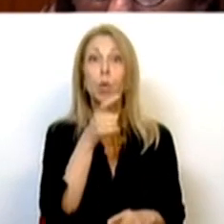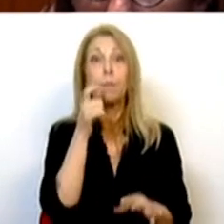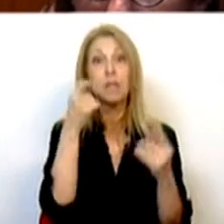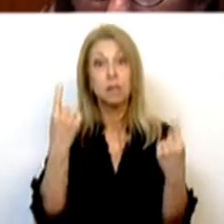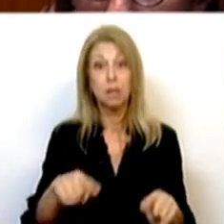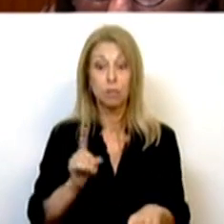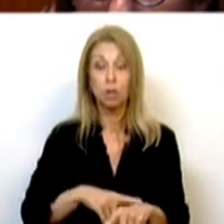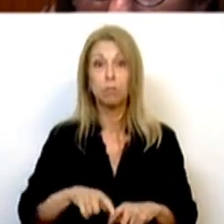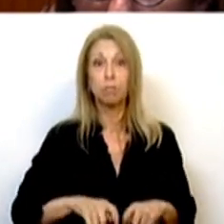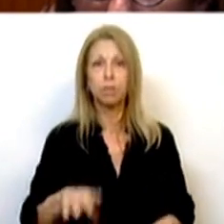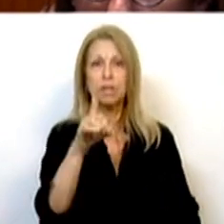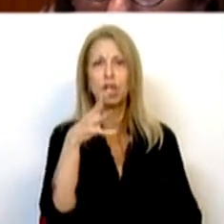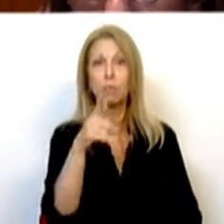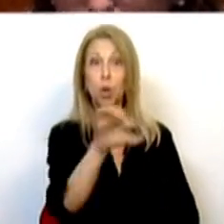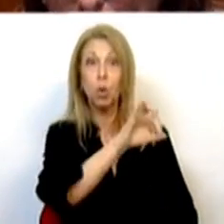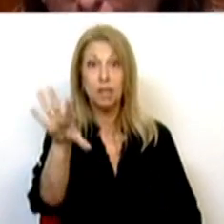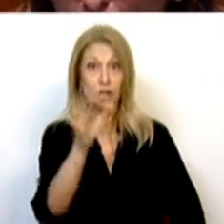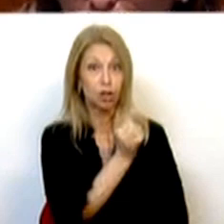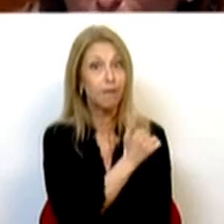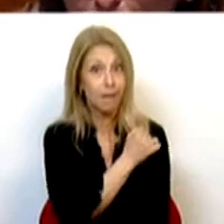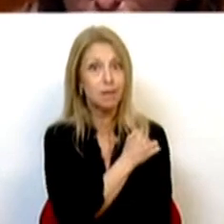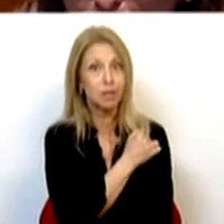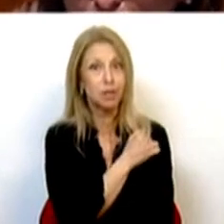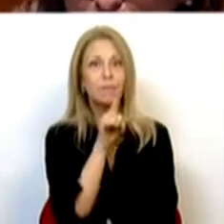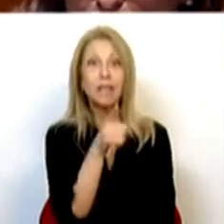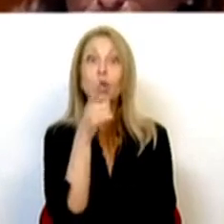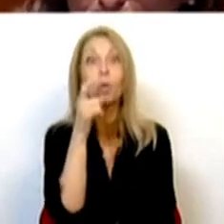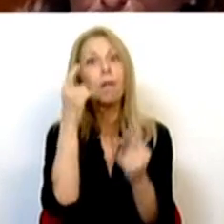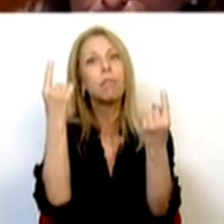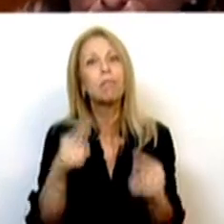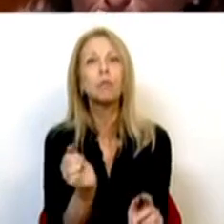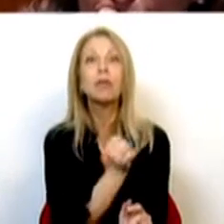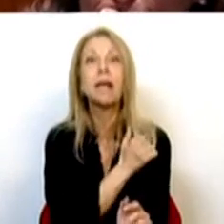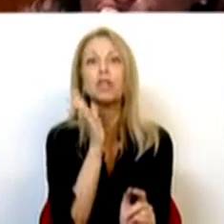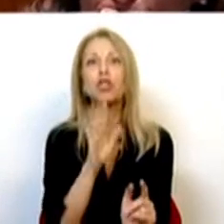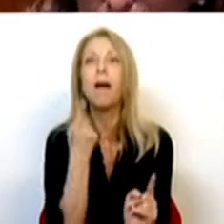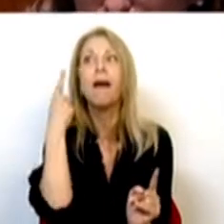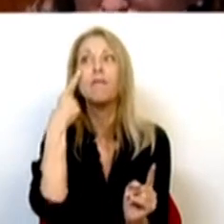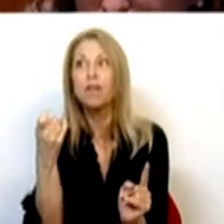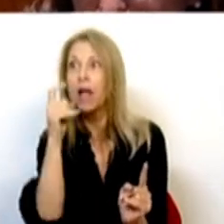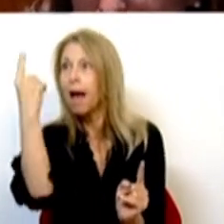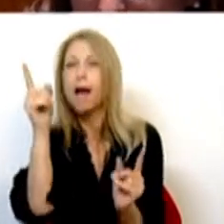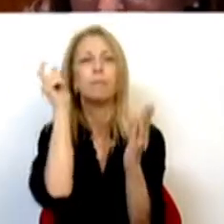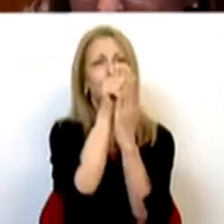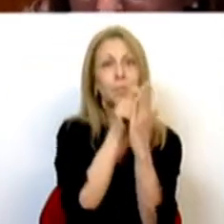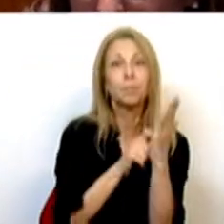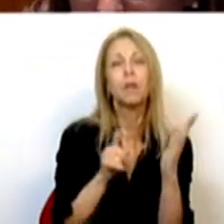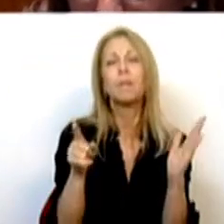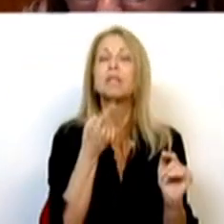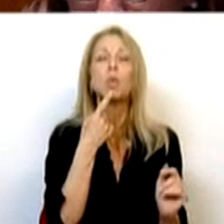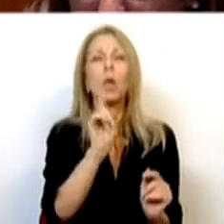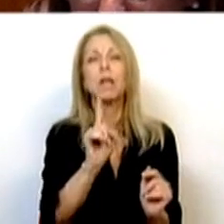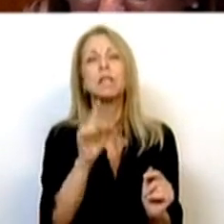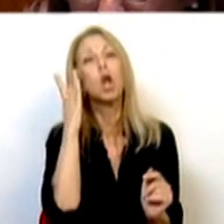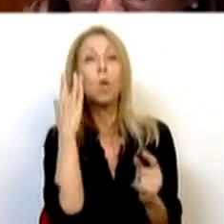de legislatura que são os 6.800 fogos no âmbito deste, este é o compromisso que temos do património que temos identificado, o não quer dizer que este número não vá aumentando,